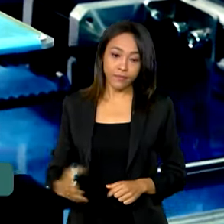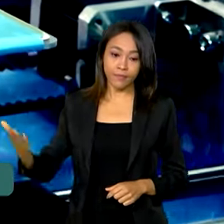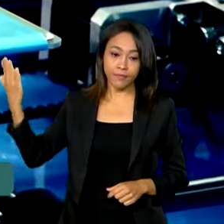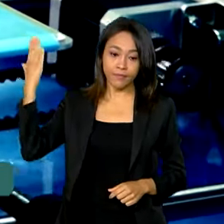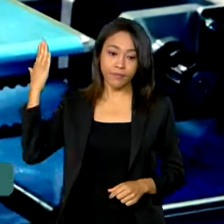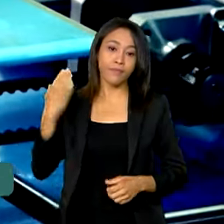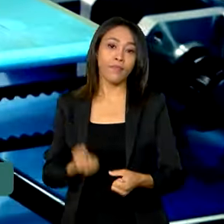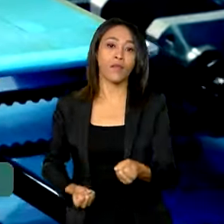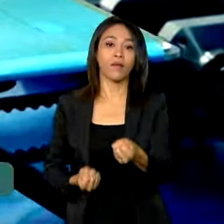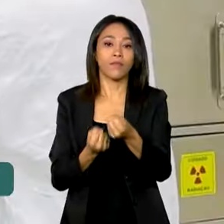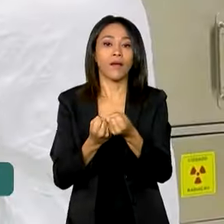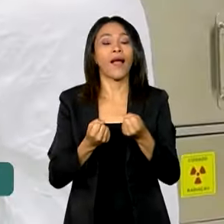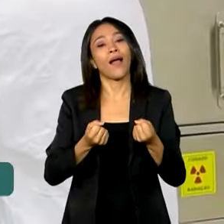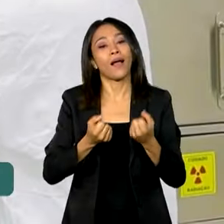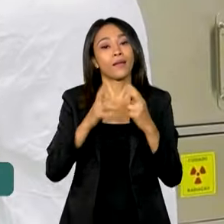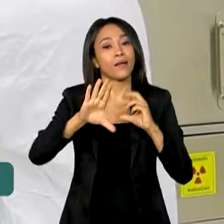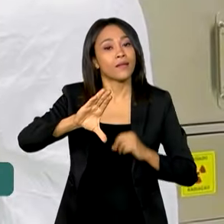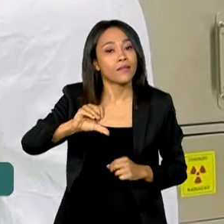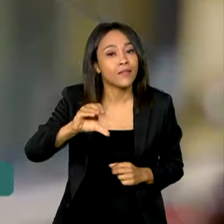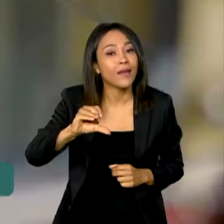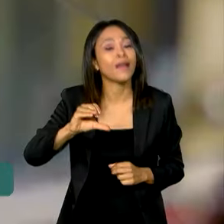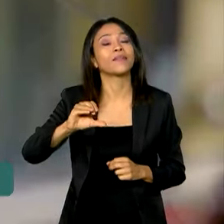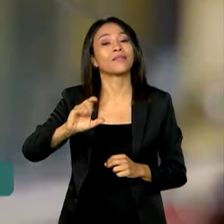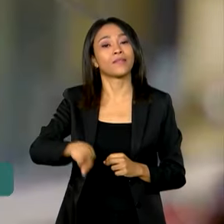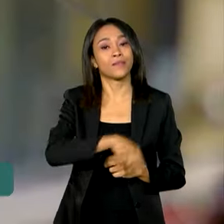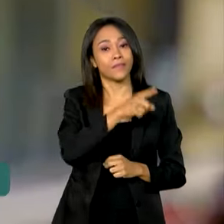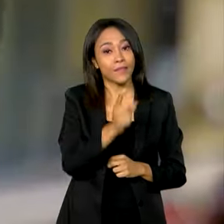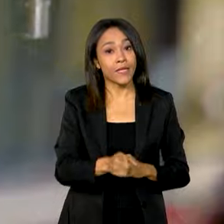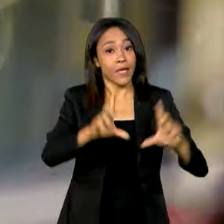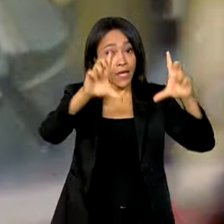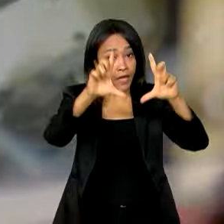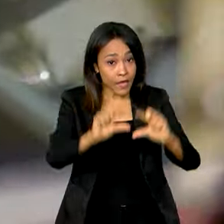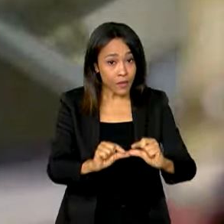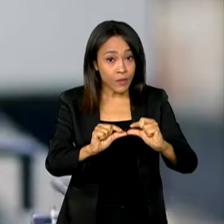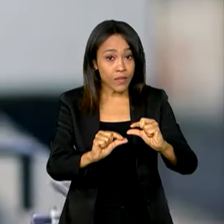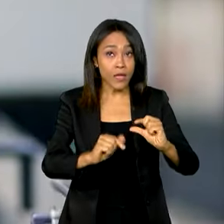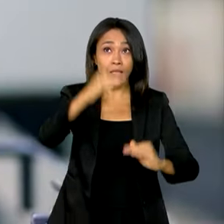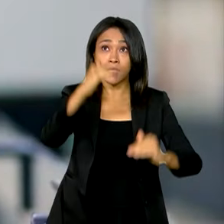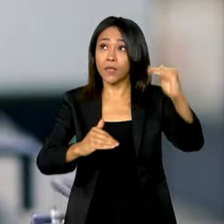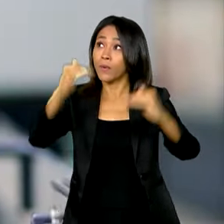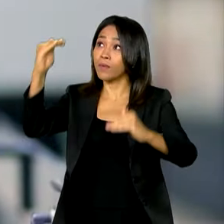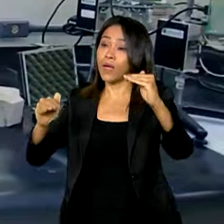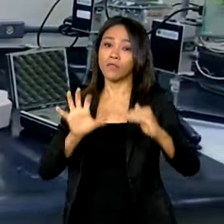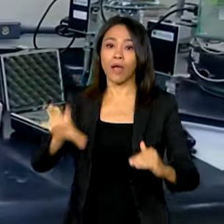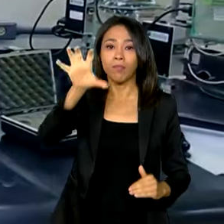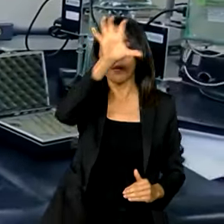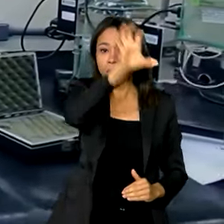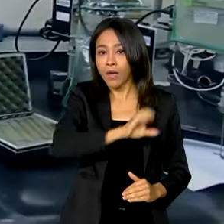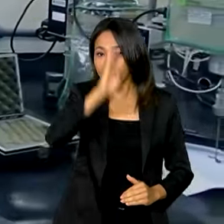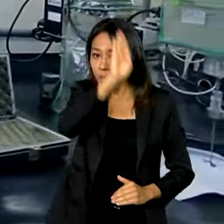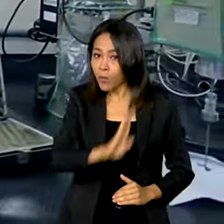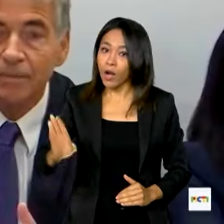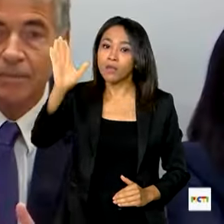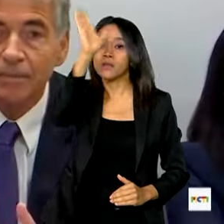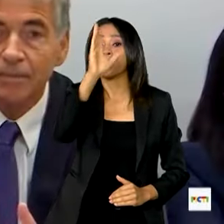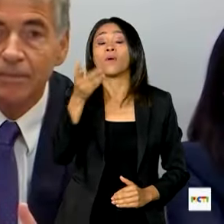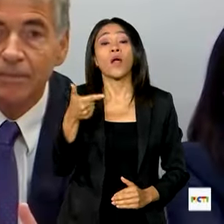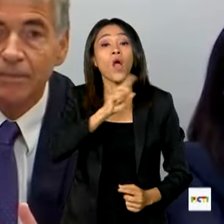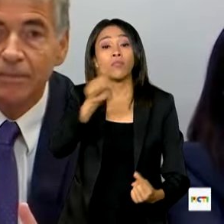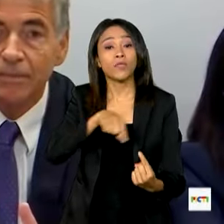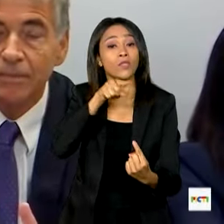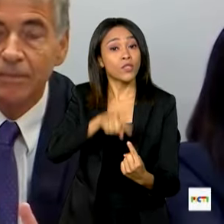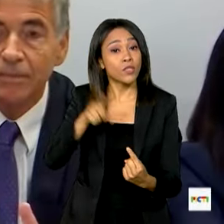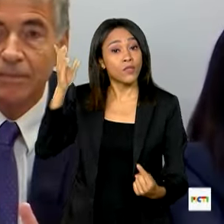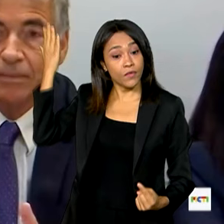Fortalecer a ciência nacional e diminuir as desigualdades tecnológicas regionais. Com esse objetivo, a